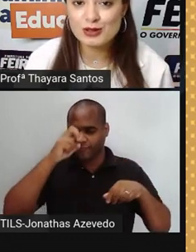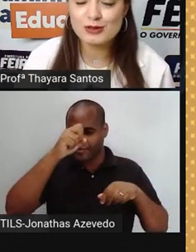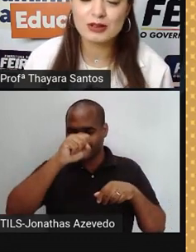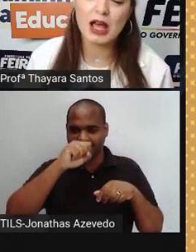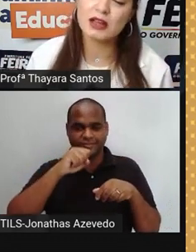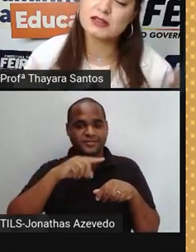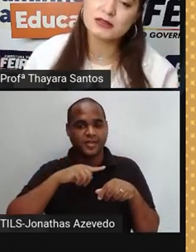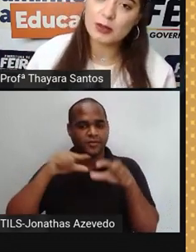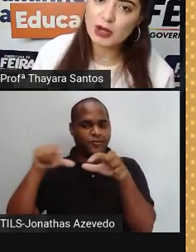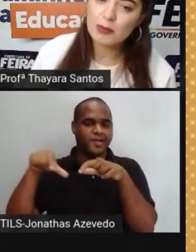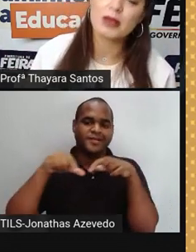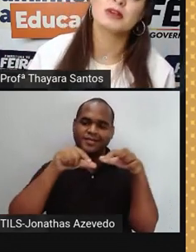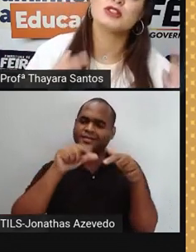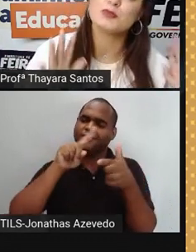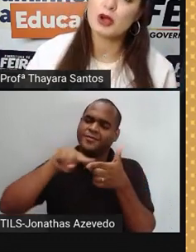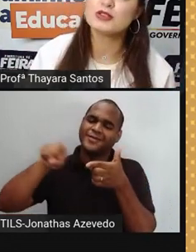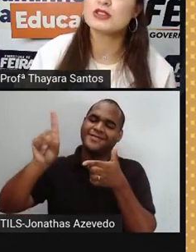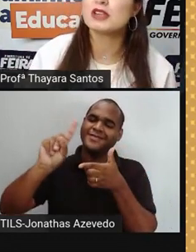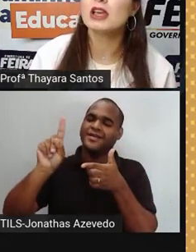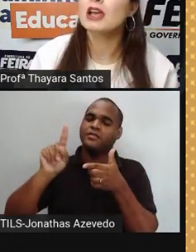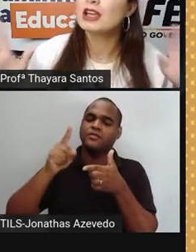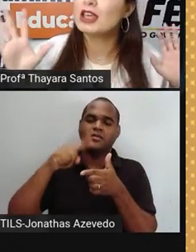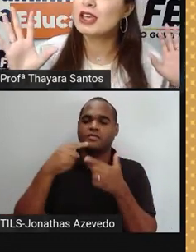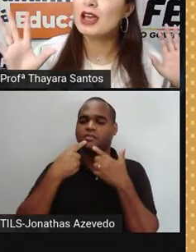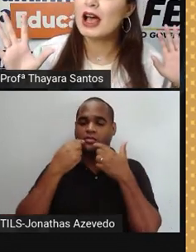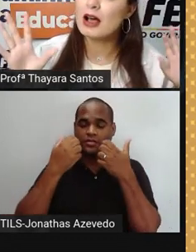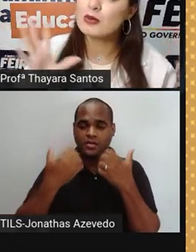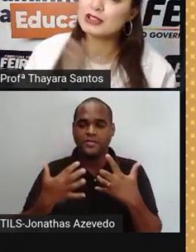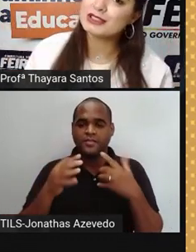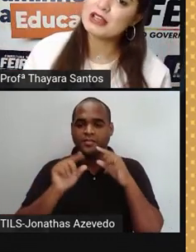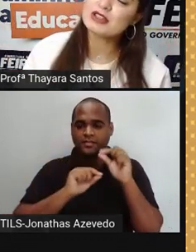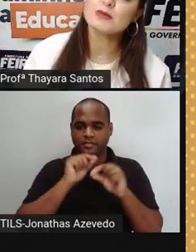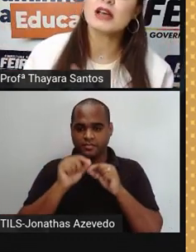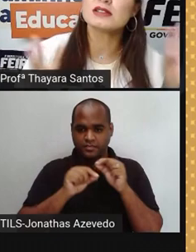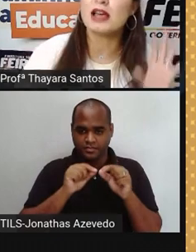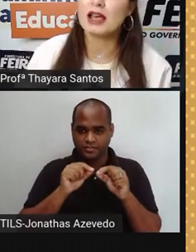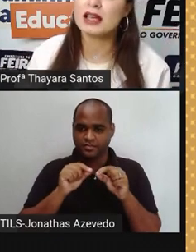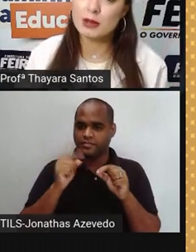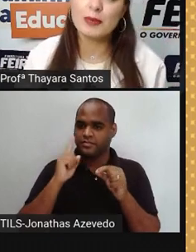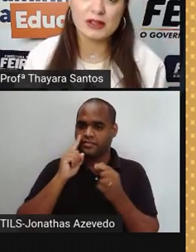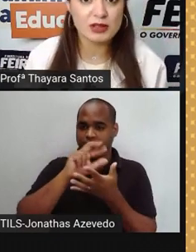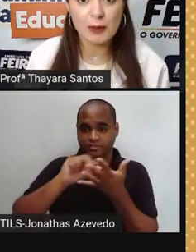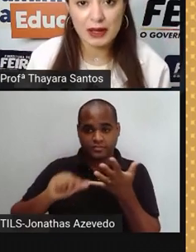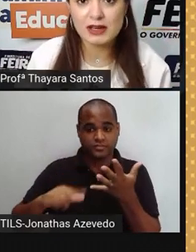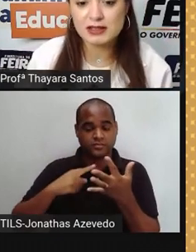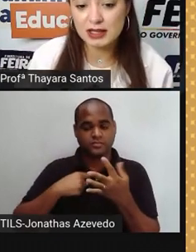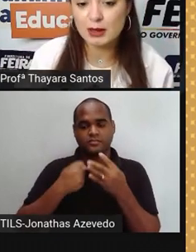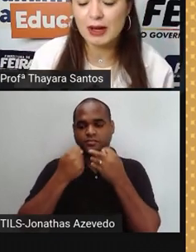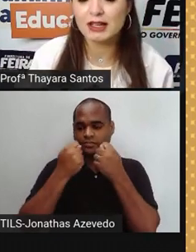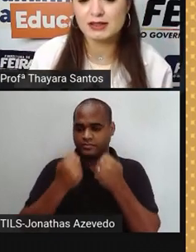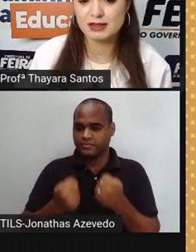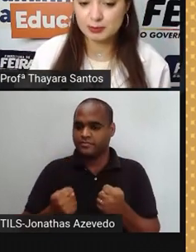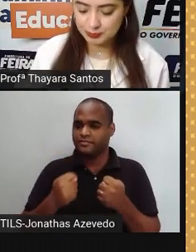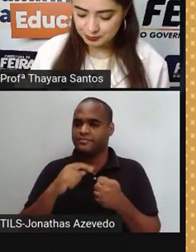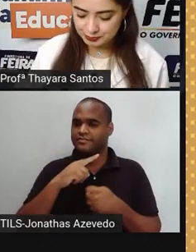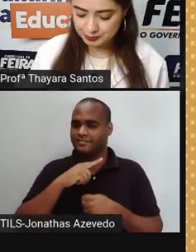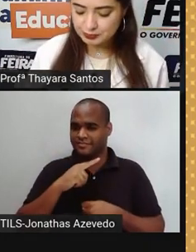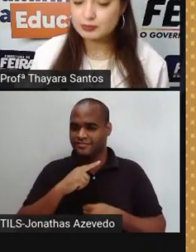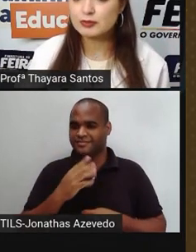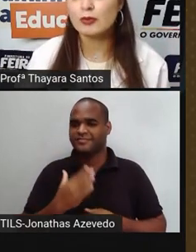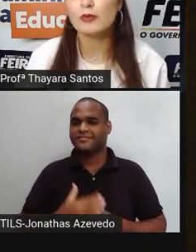em todos os lugares, não tem problema. A gente pode dizer que a quantidade de massa é aquele peso que aparece lá na balança.